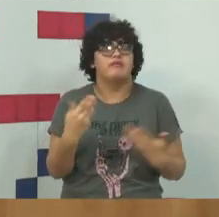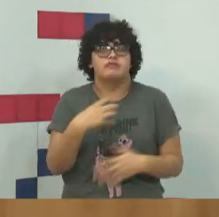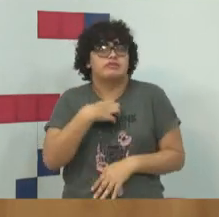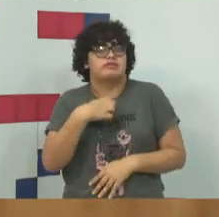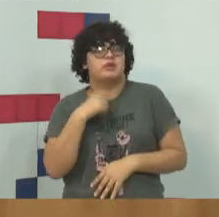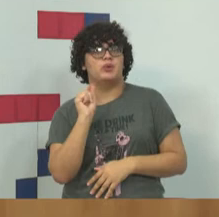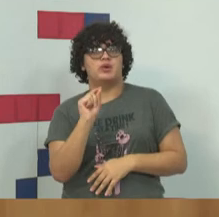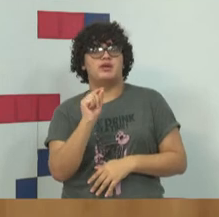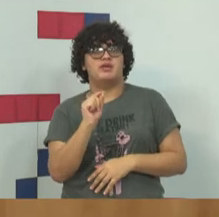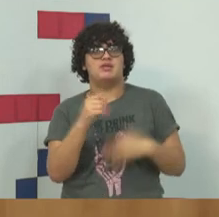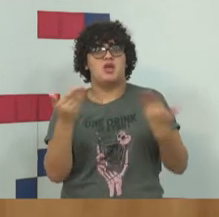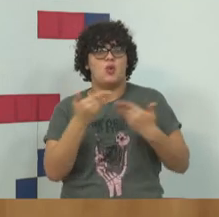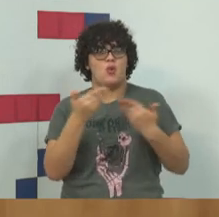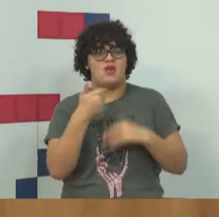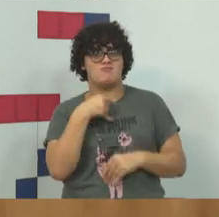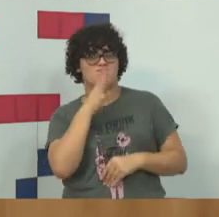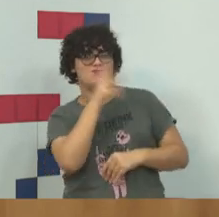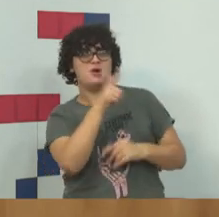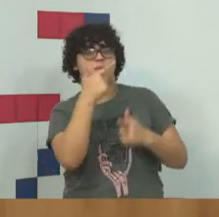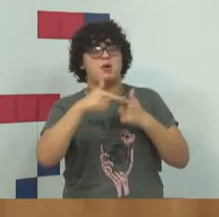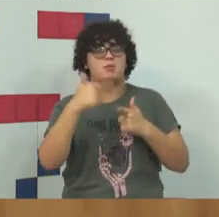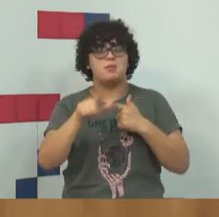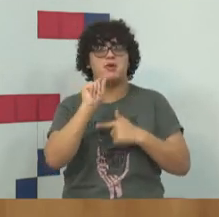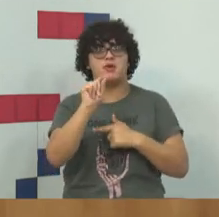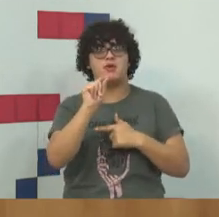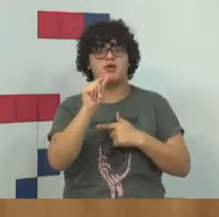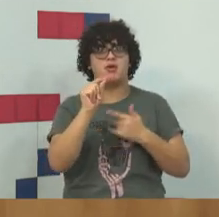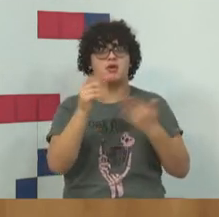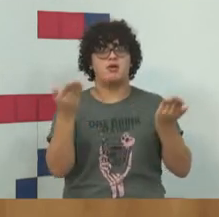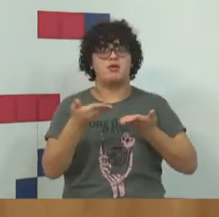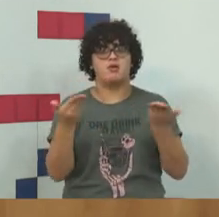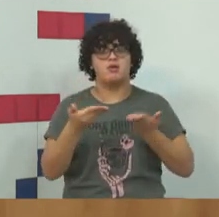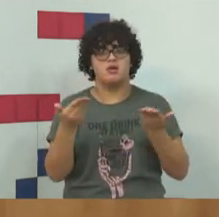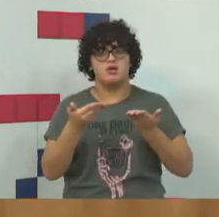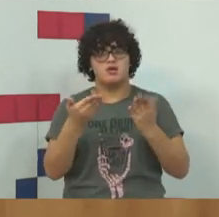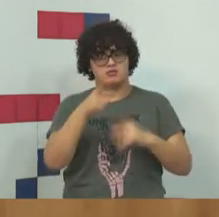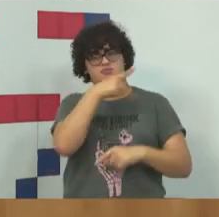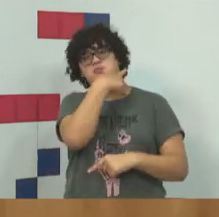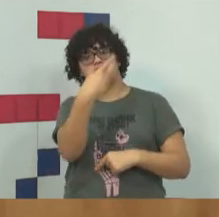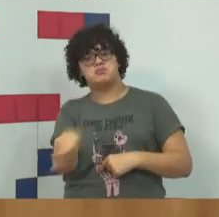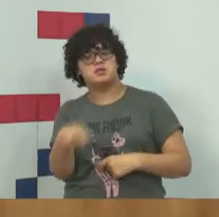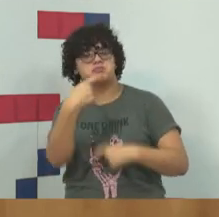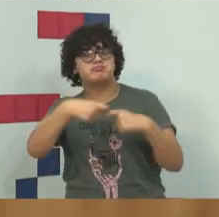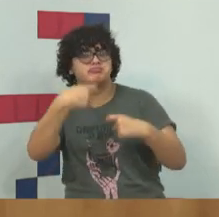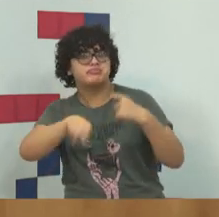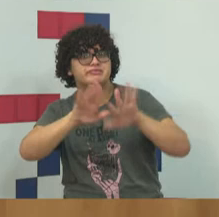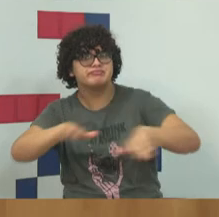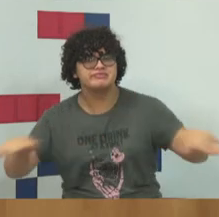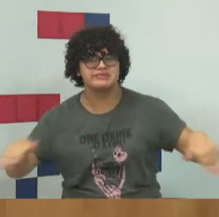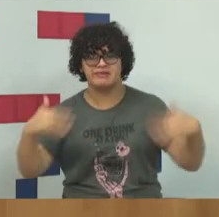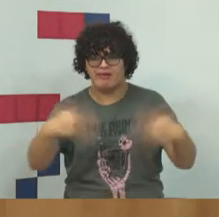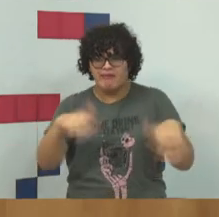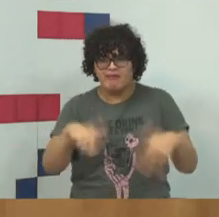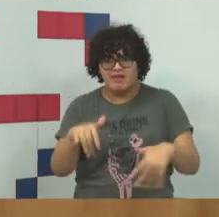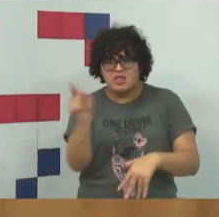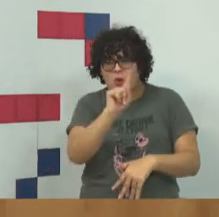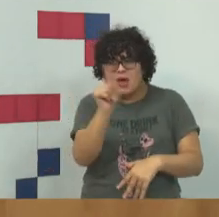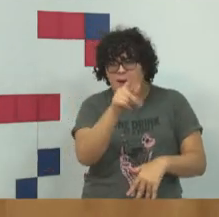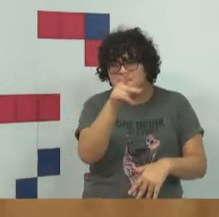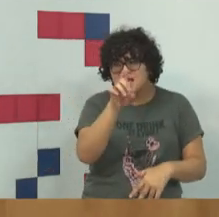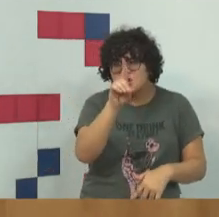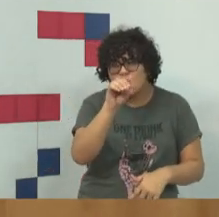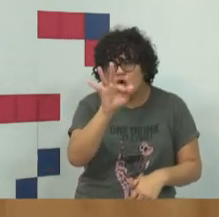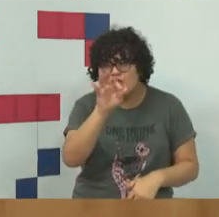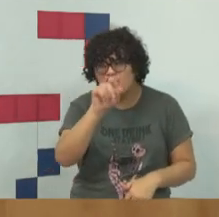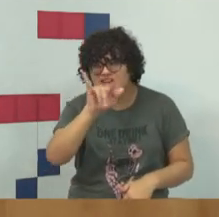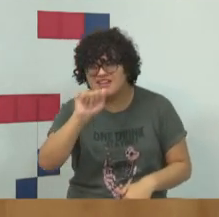nós temos a ofensa de dois bens jurídicos quando você tem pornografia infantil. E não é pedofilia, pedofilia é o